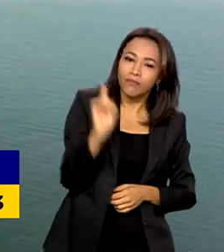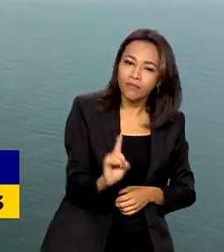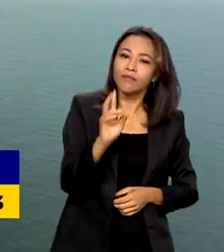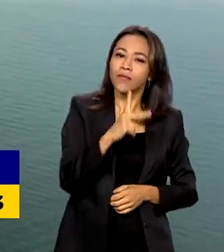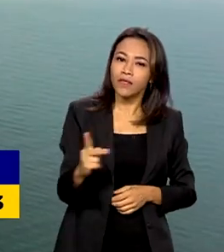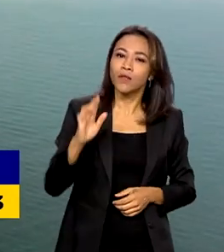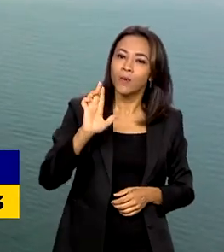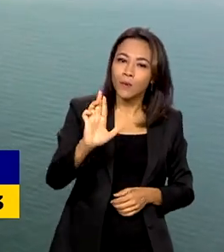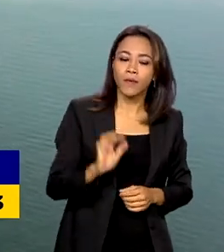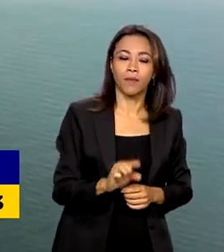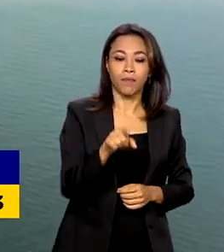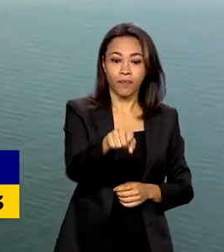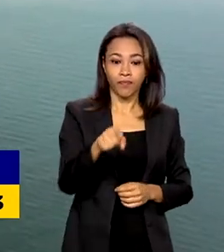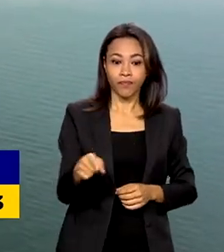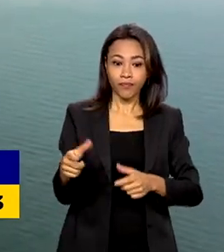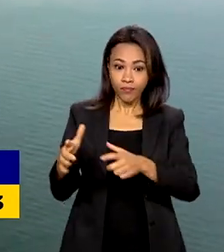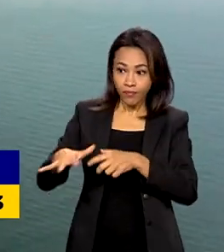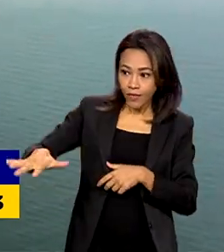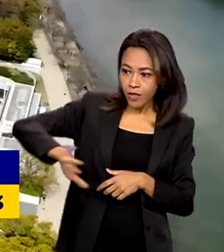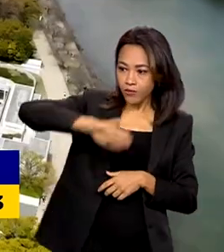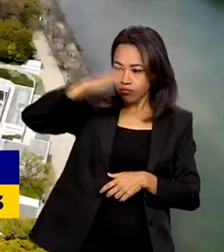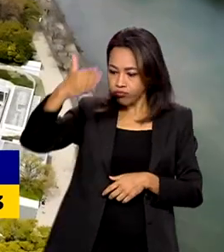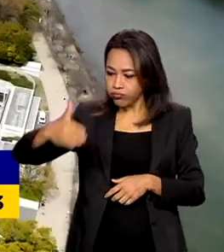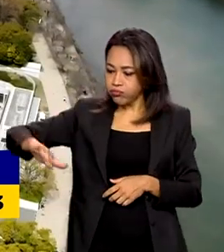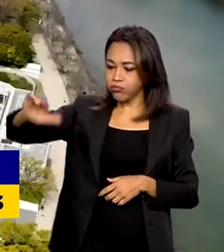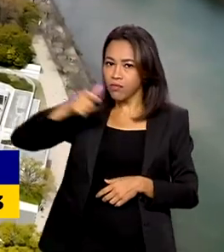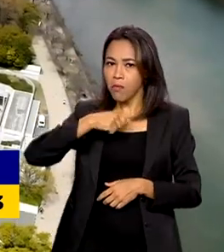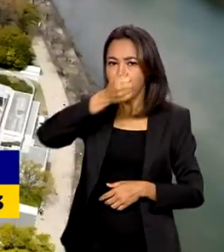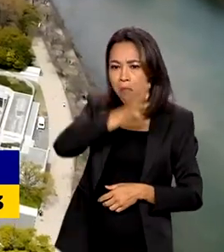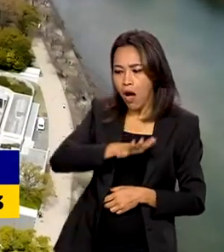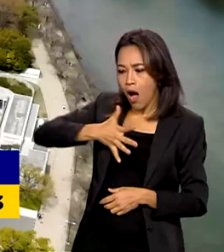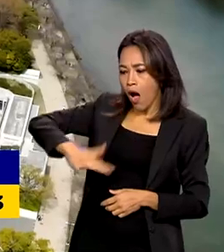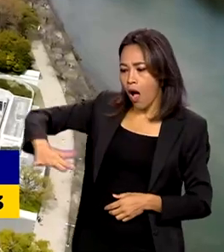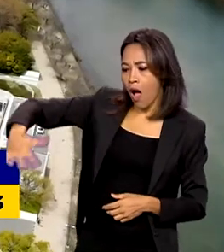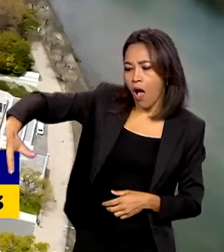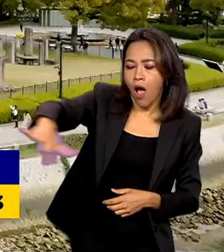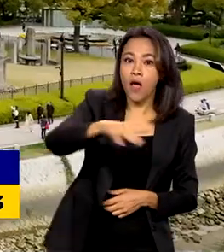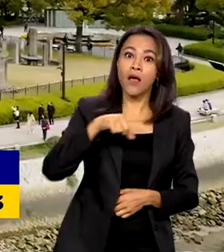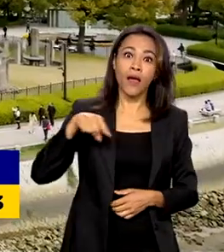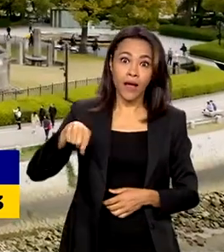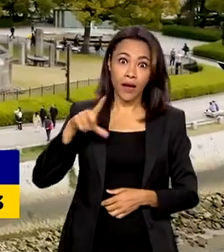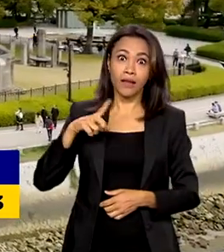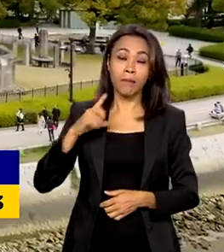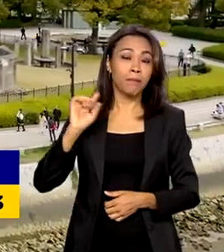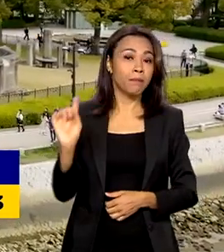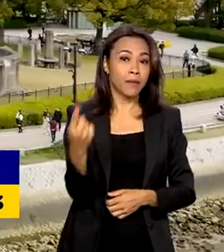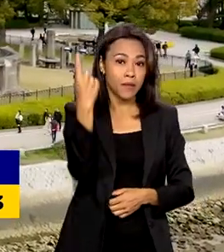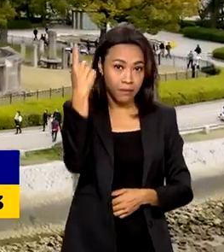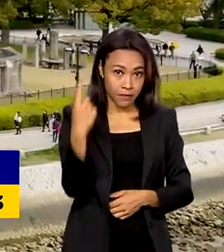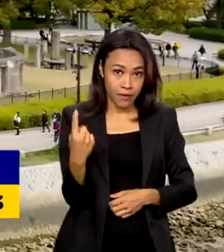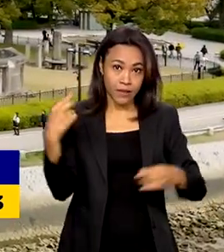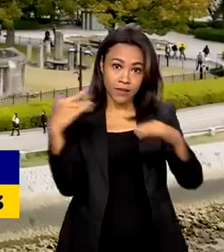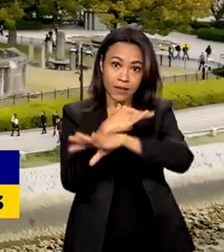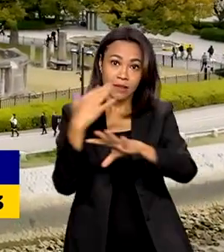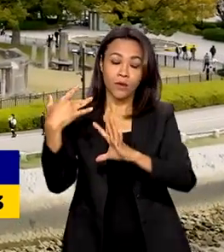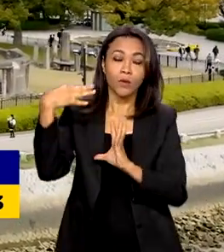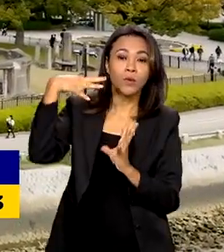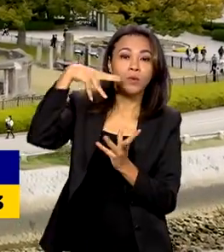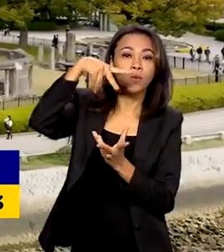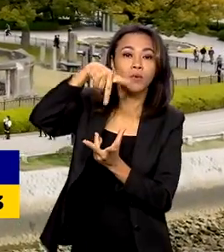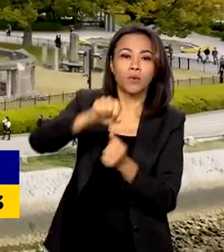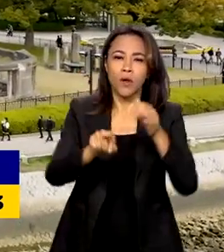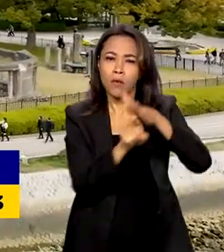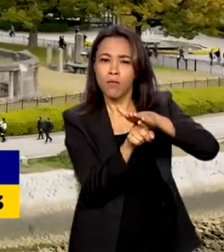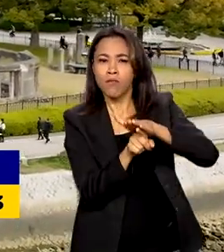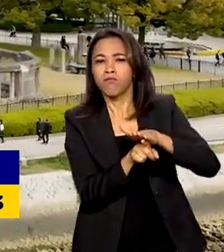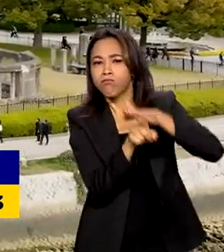Localizada entre as montanhas e o mar, Hiroshima carrega o peso de ter sido a primeira cidade em todo o mundo a ser